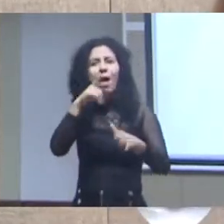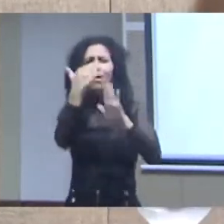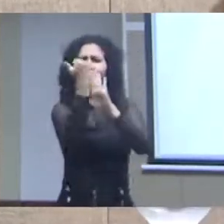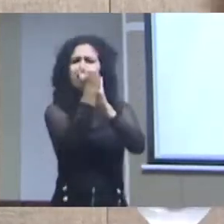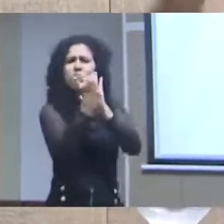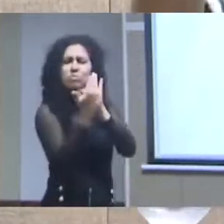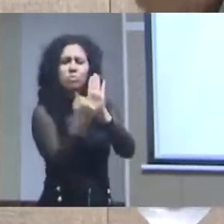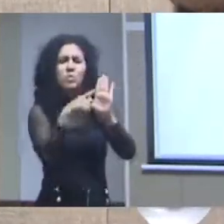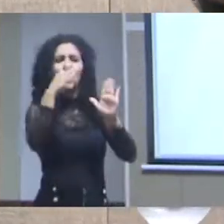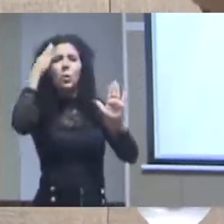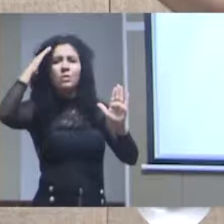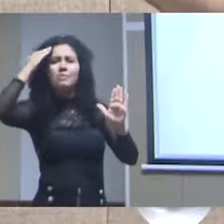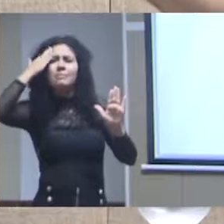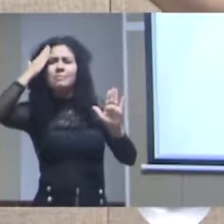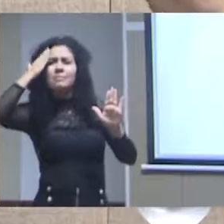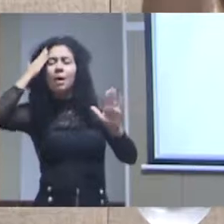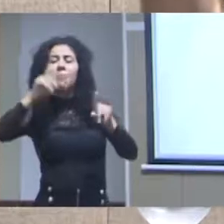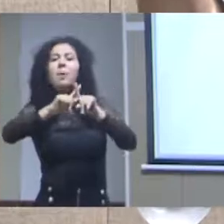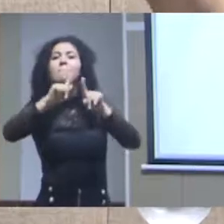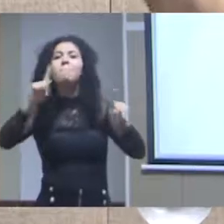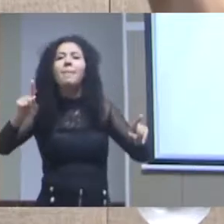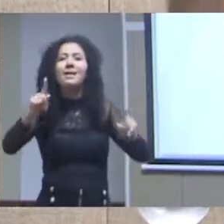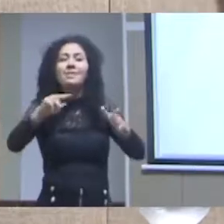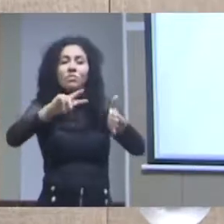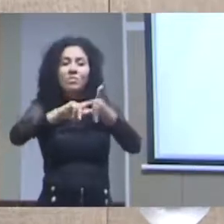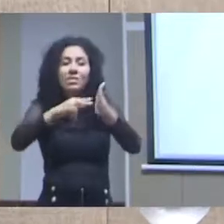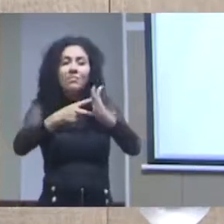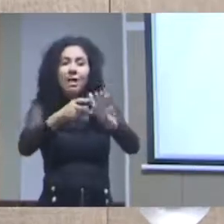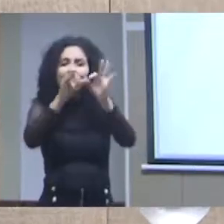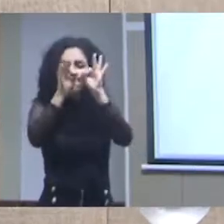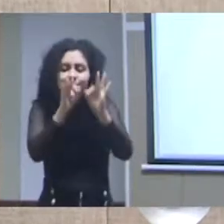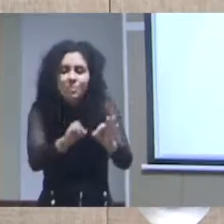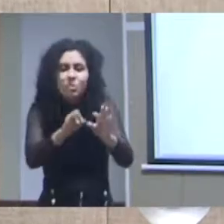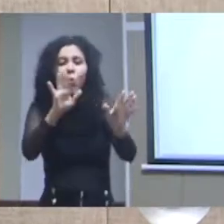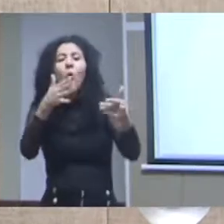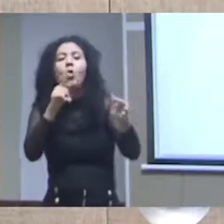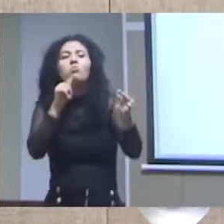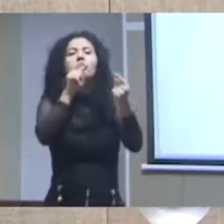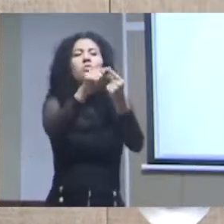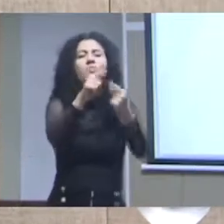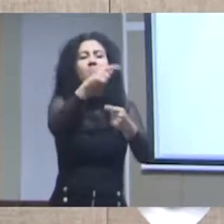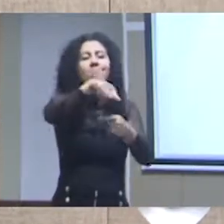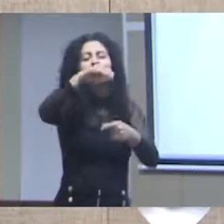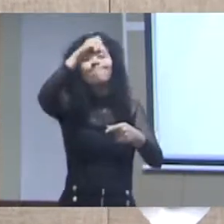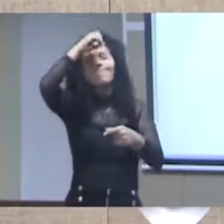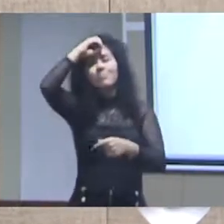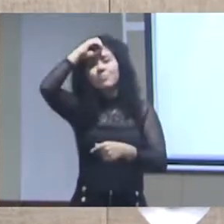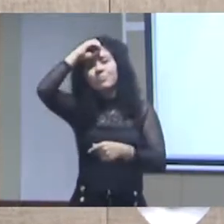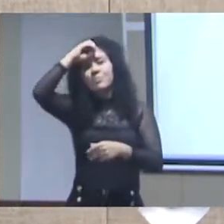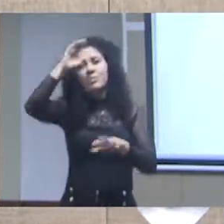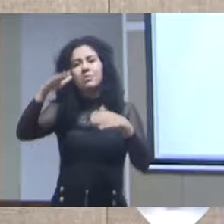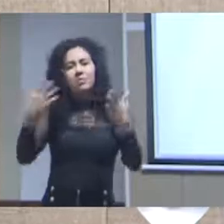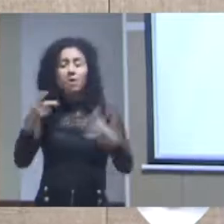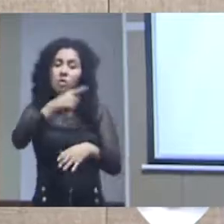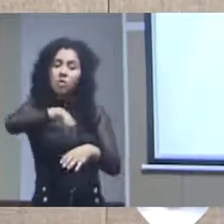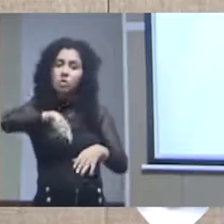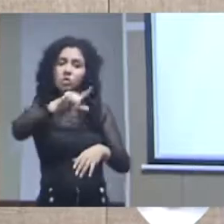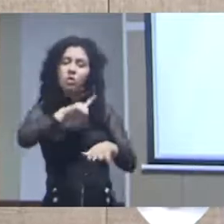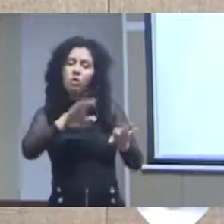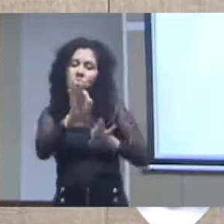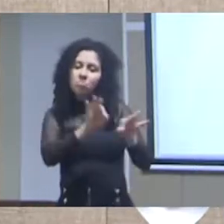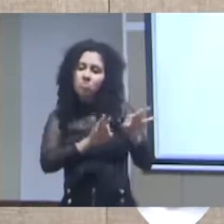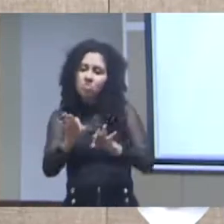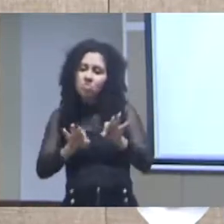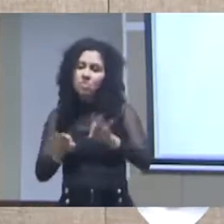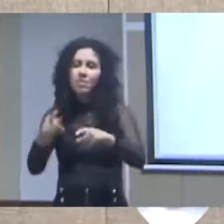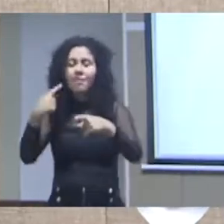a visão e o pensamento ele tem que ser modificado para o social então a gente definiu estruturas de metadados e tudo isso mas a